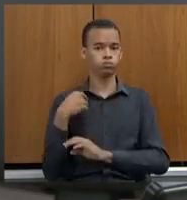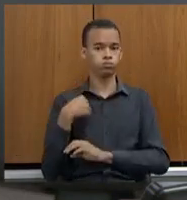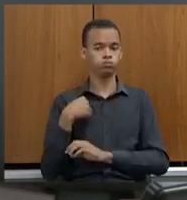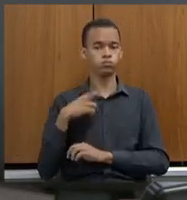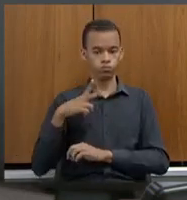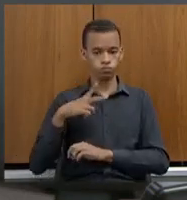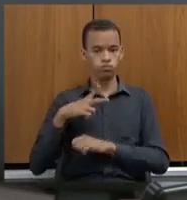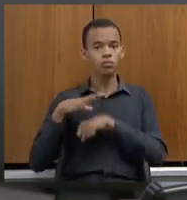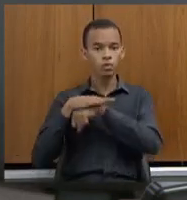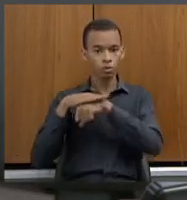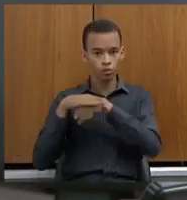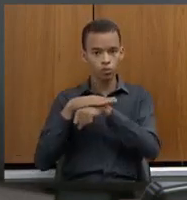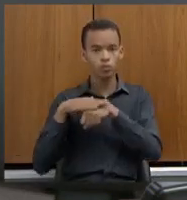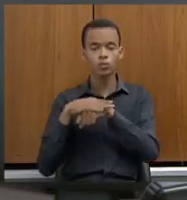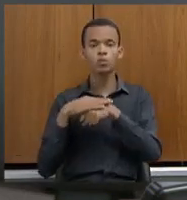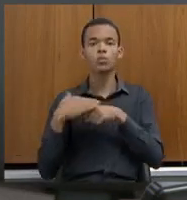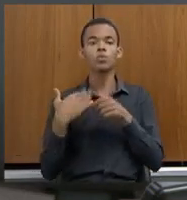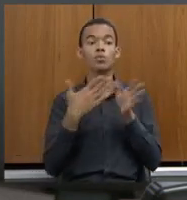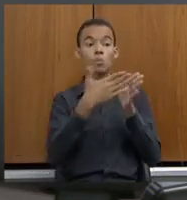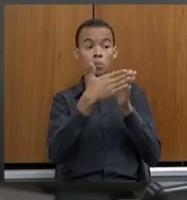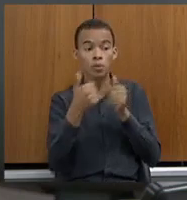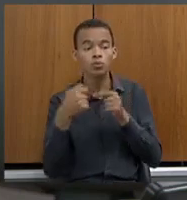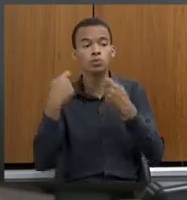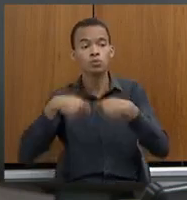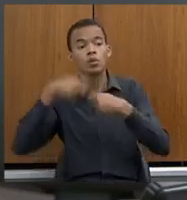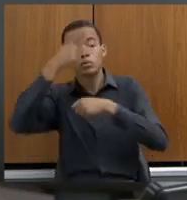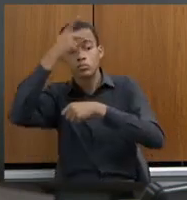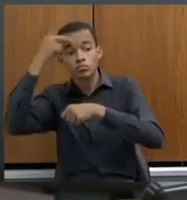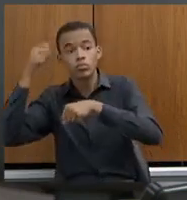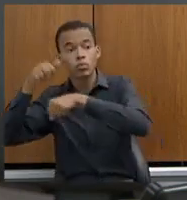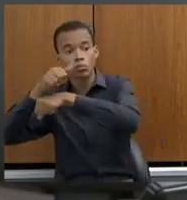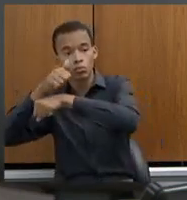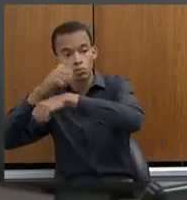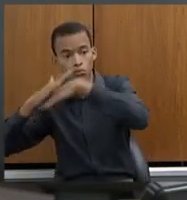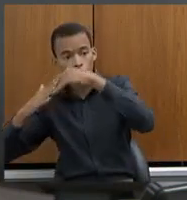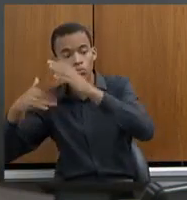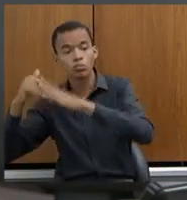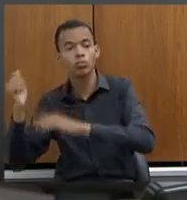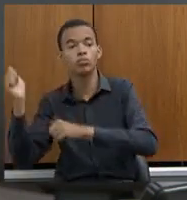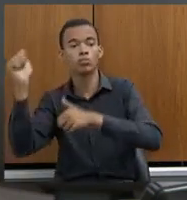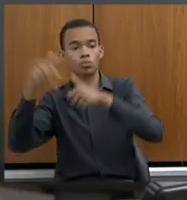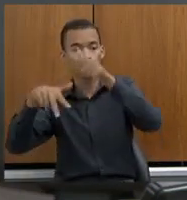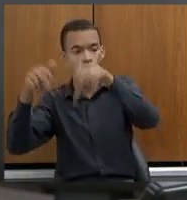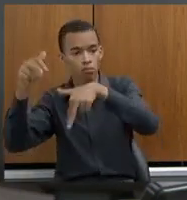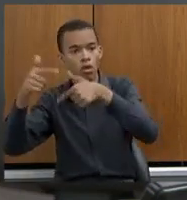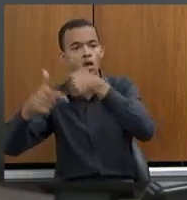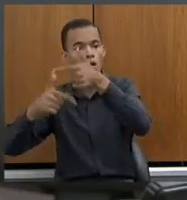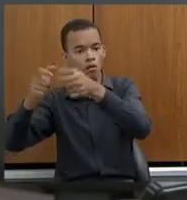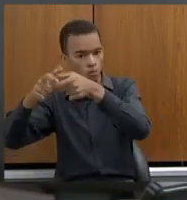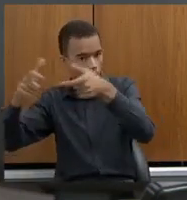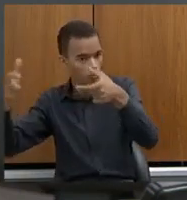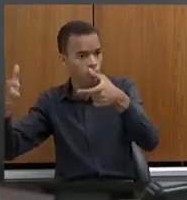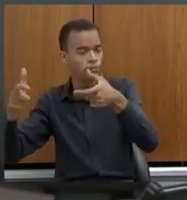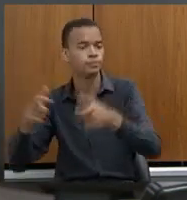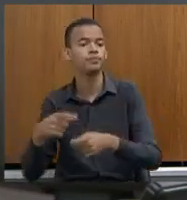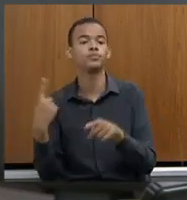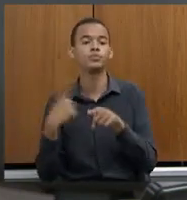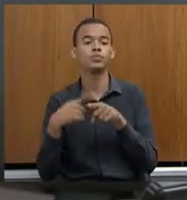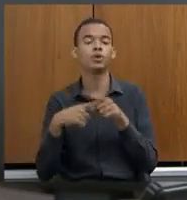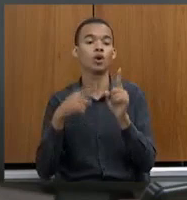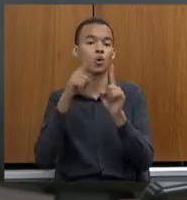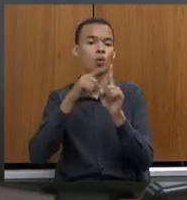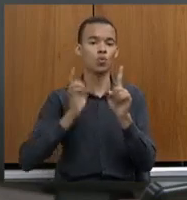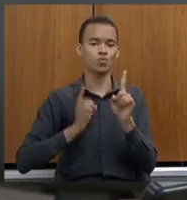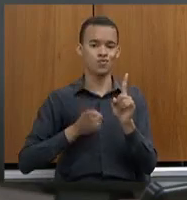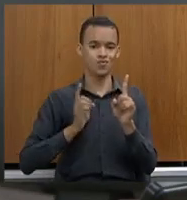pedindo mais efetivo, porque falam, olha, o delegado está aqui agora, foi deslocado para fazer o plantão também em Viçosa.